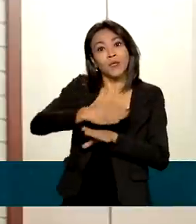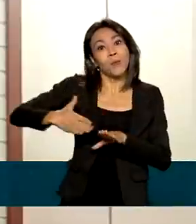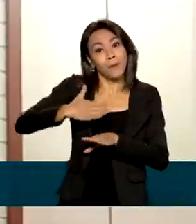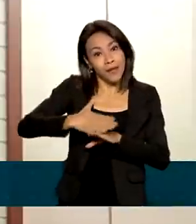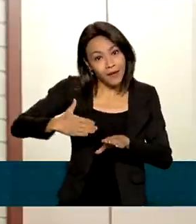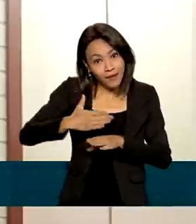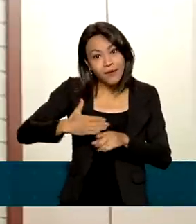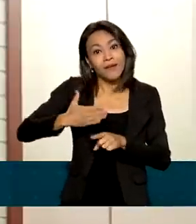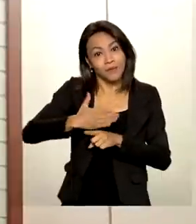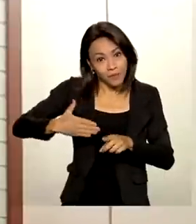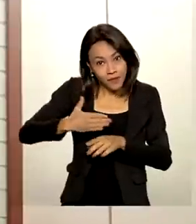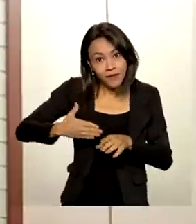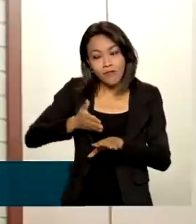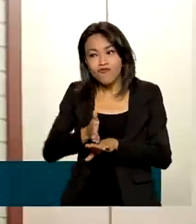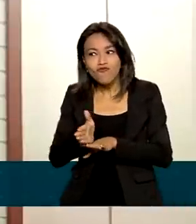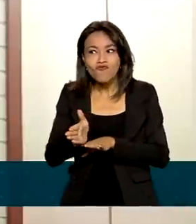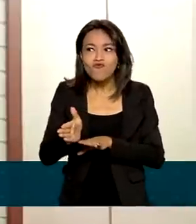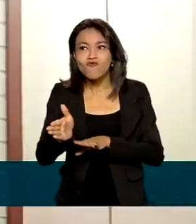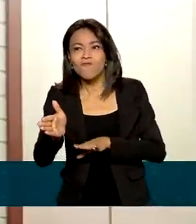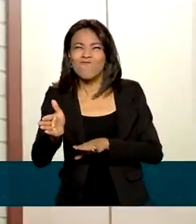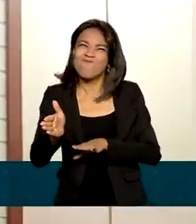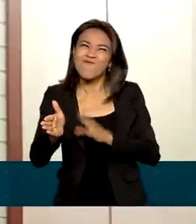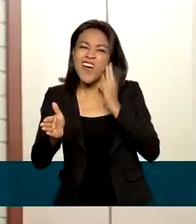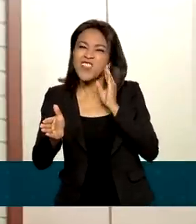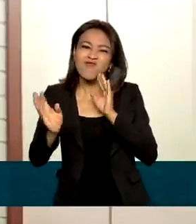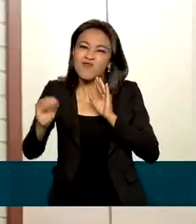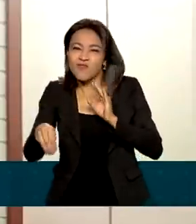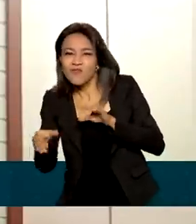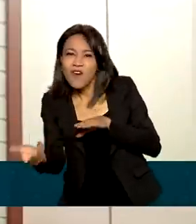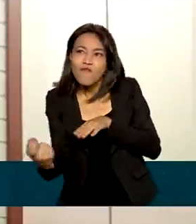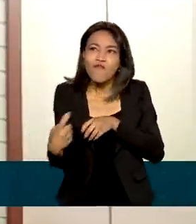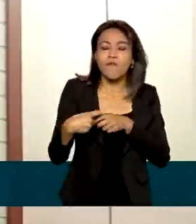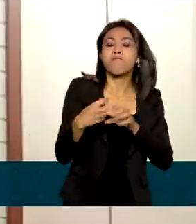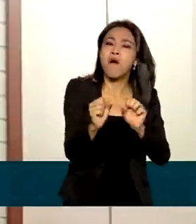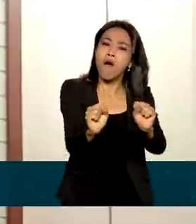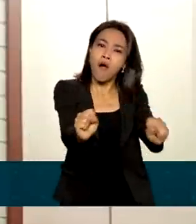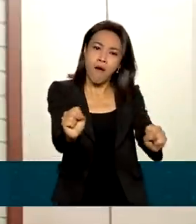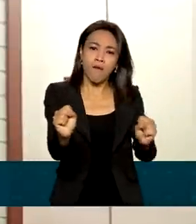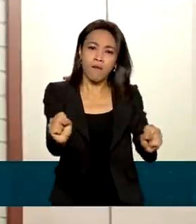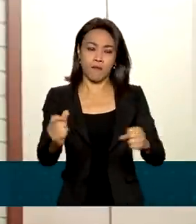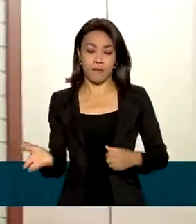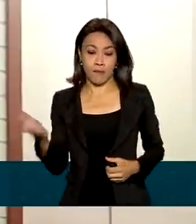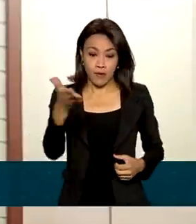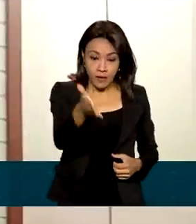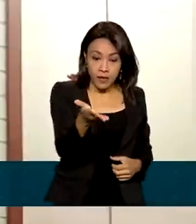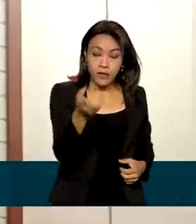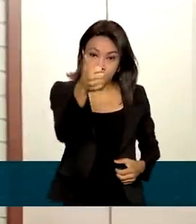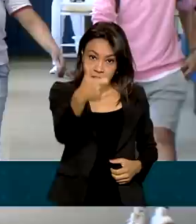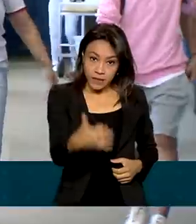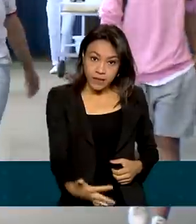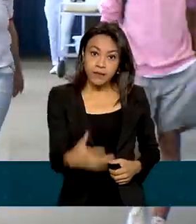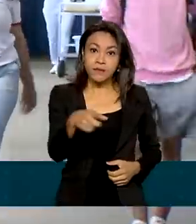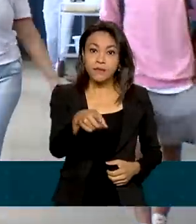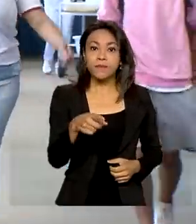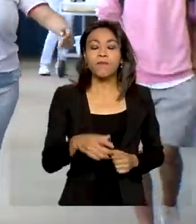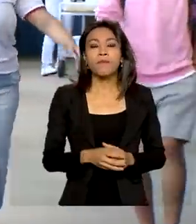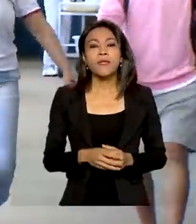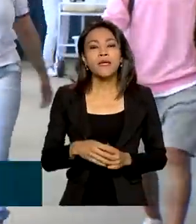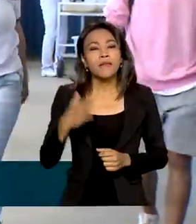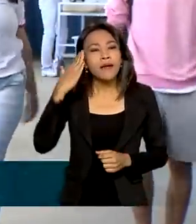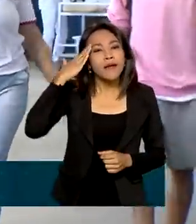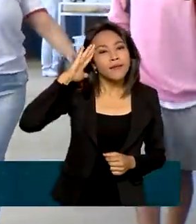À medida que a gente também está avançando, eles estão acostumando, estão entendendo essa ideia do processo da